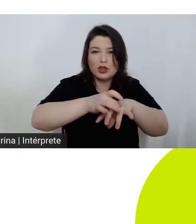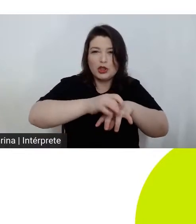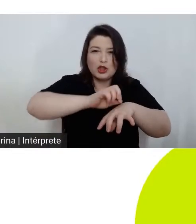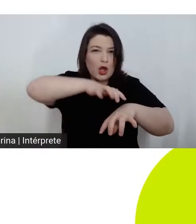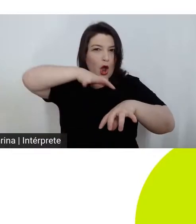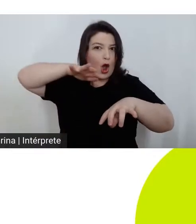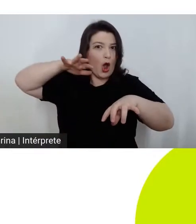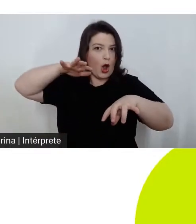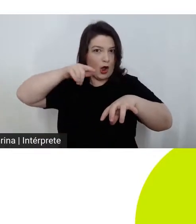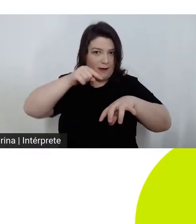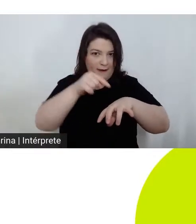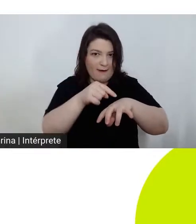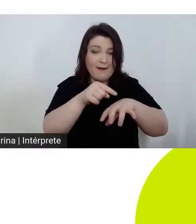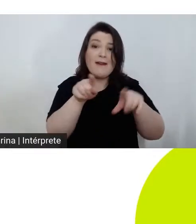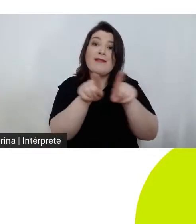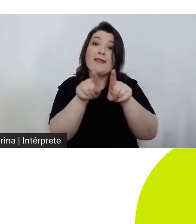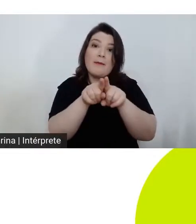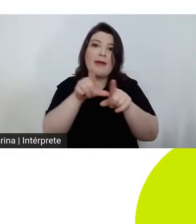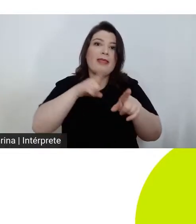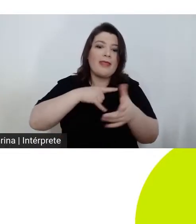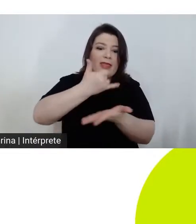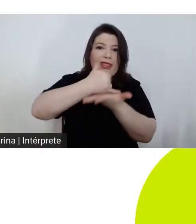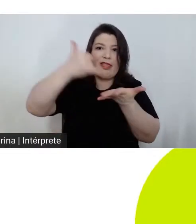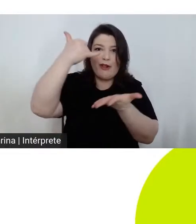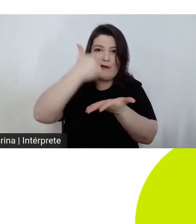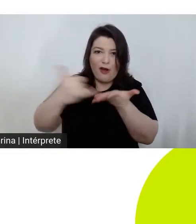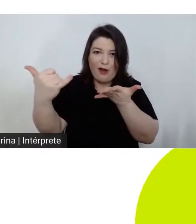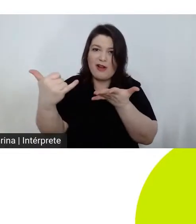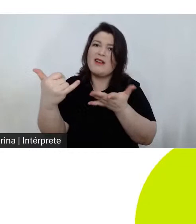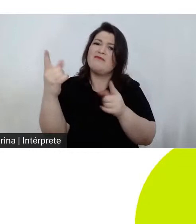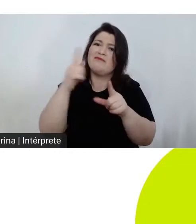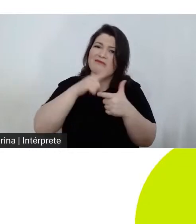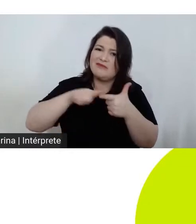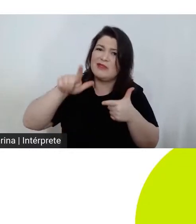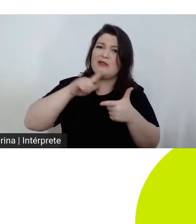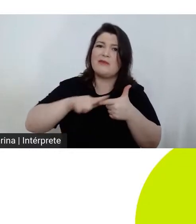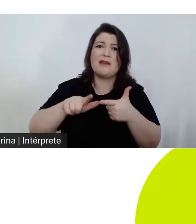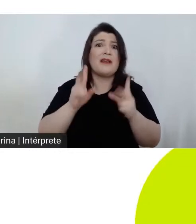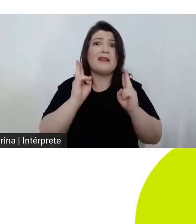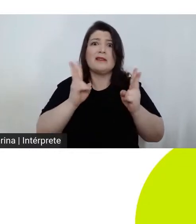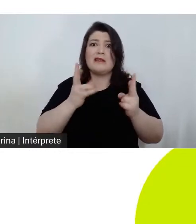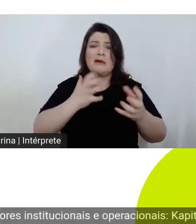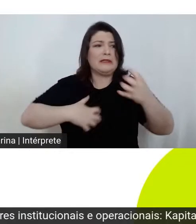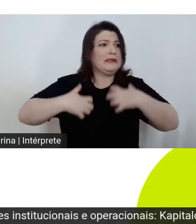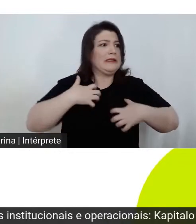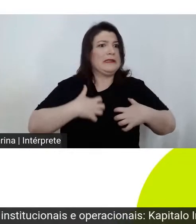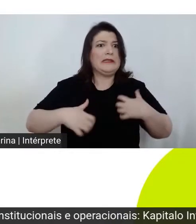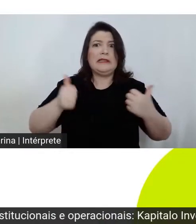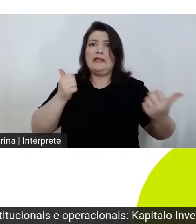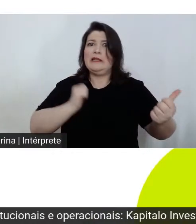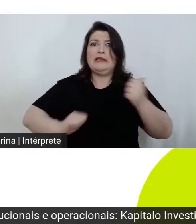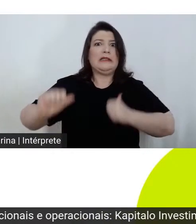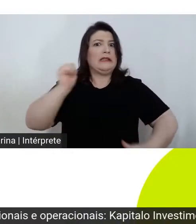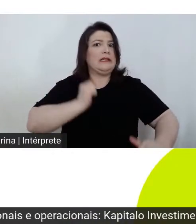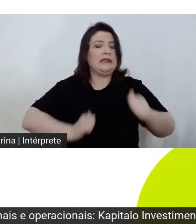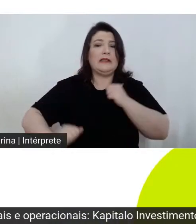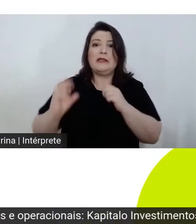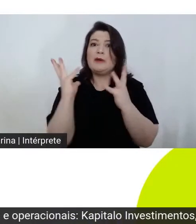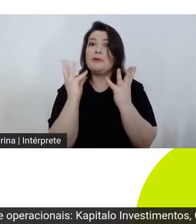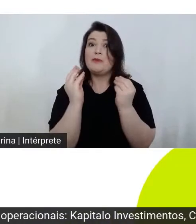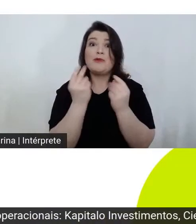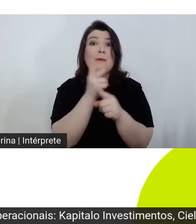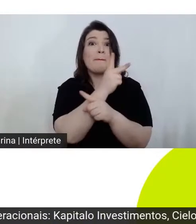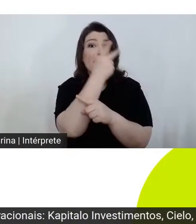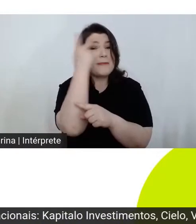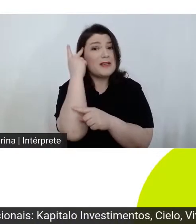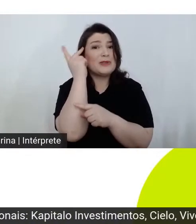com as drogas, são tipos maníacos, que estão sempre muito excitados, e são pessoas muito difíceis